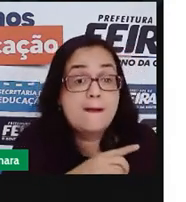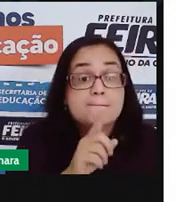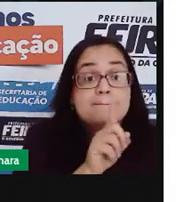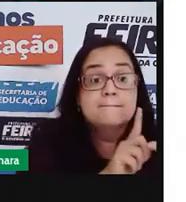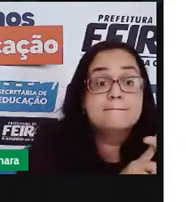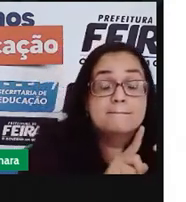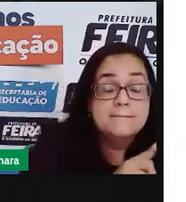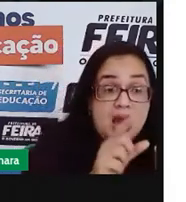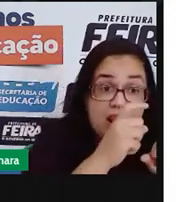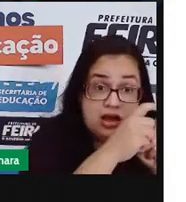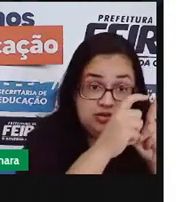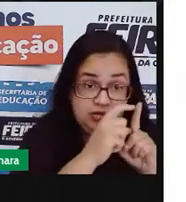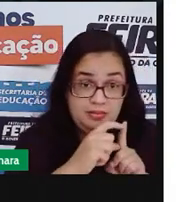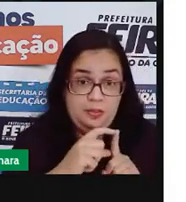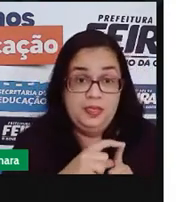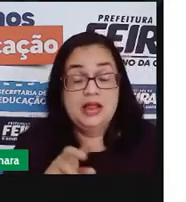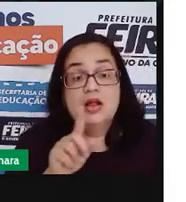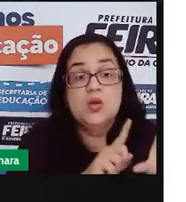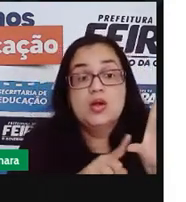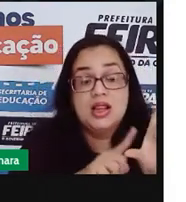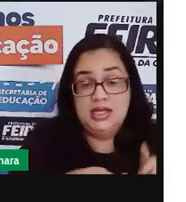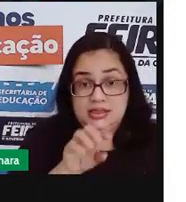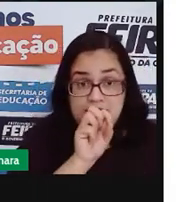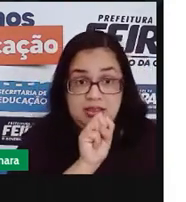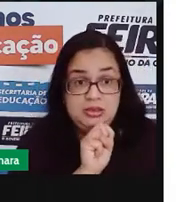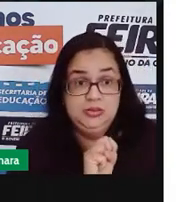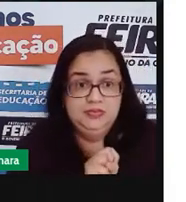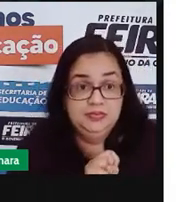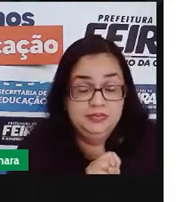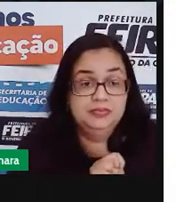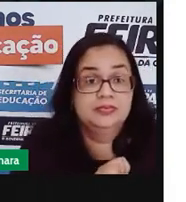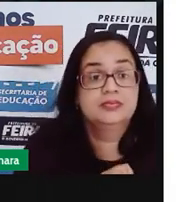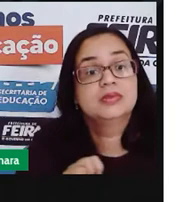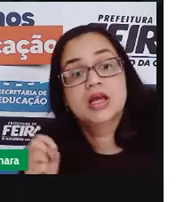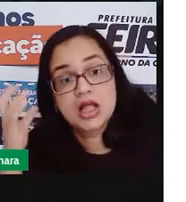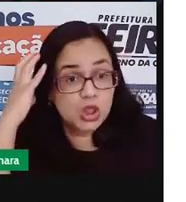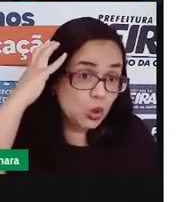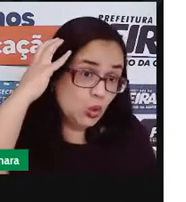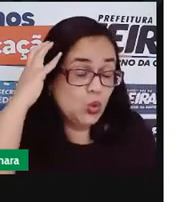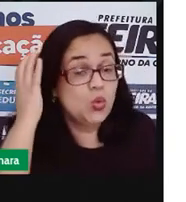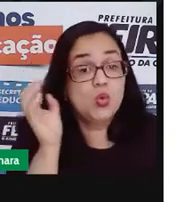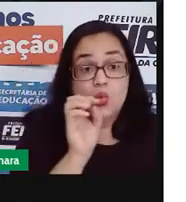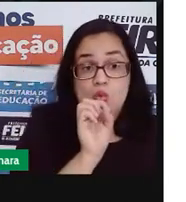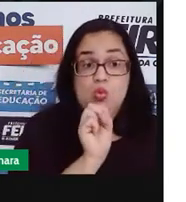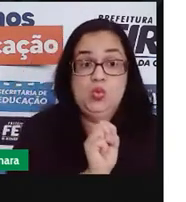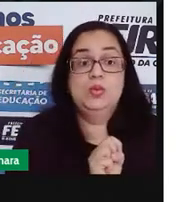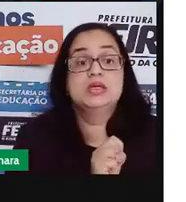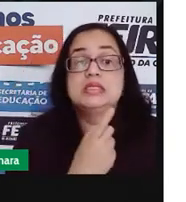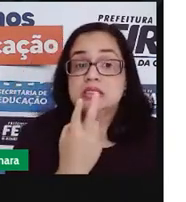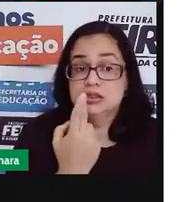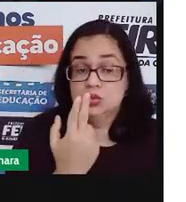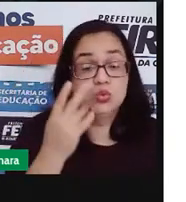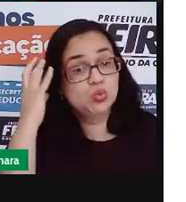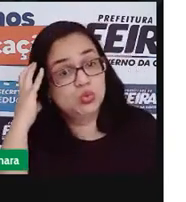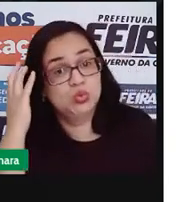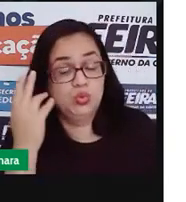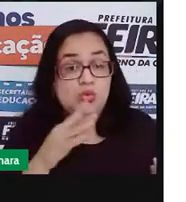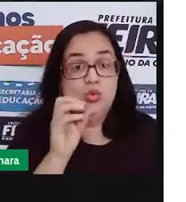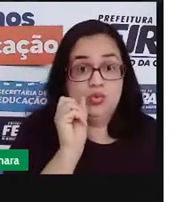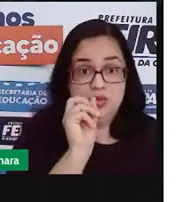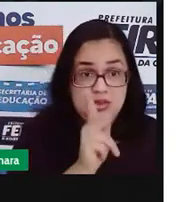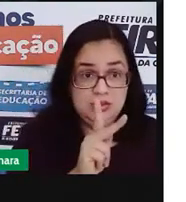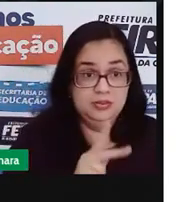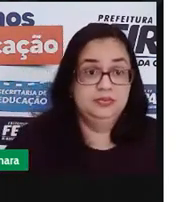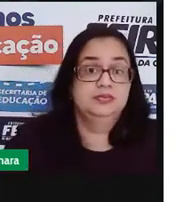começar com a letra S, ela vai ter o som de S mesmo. Ok?